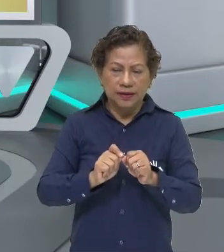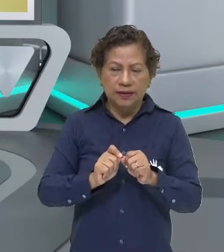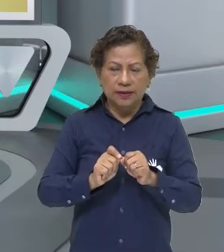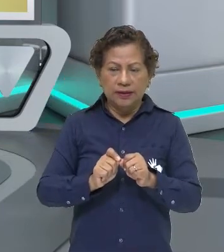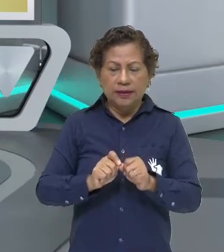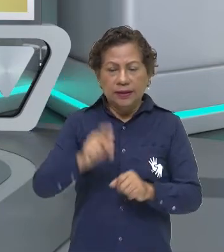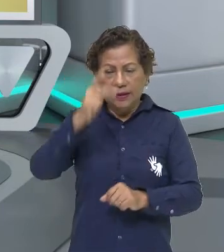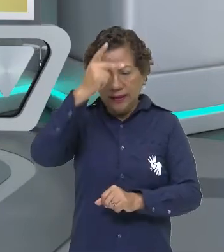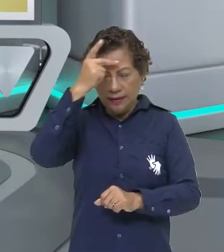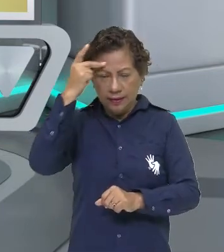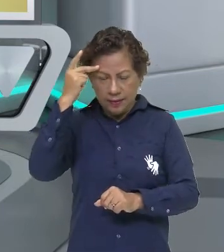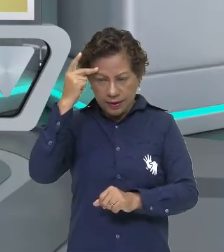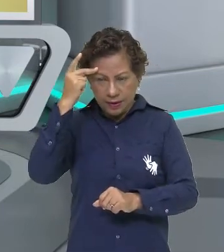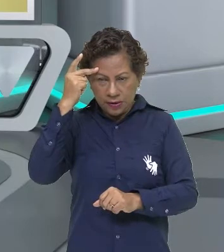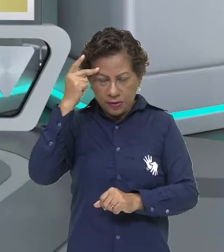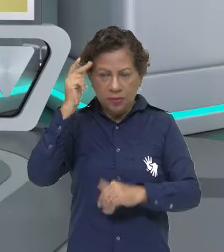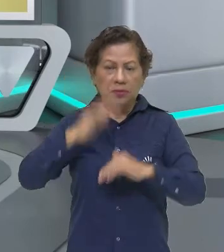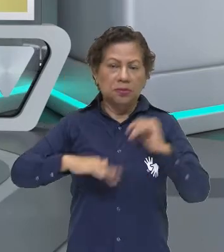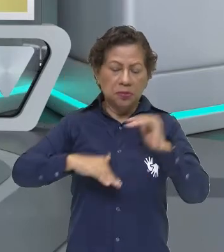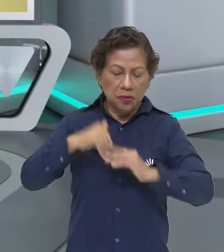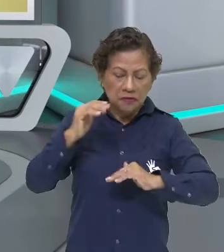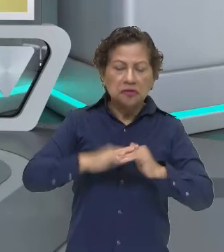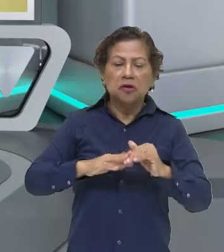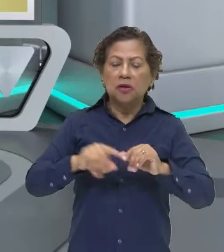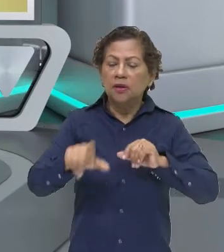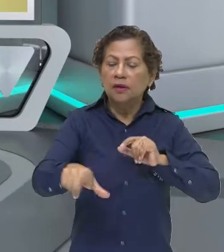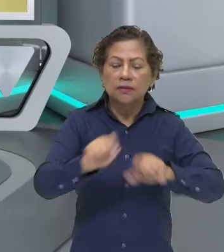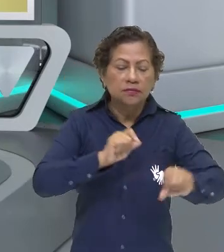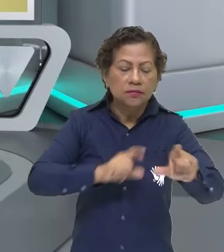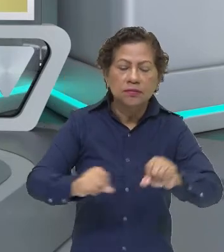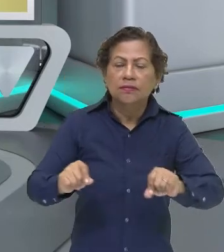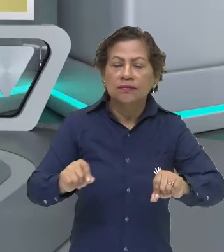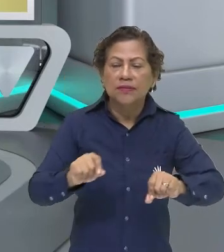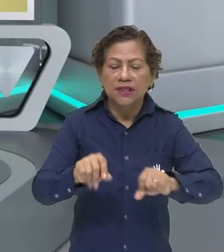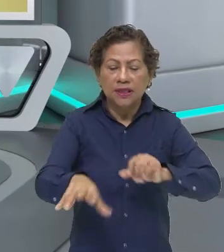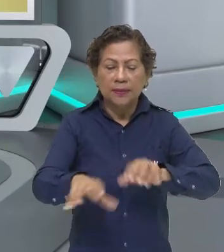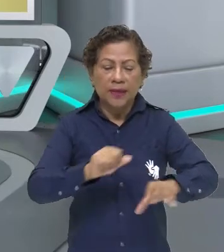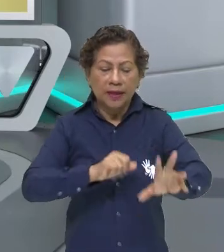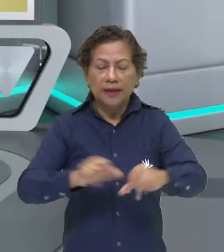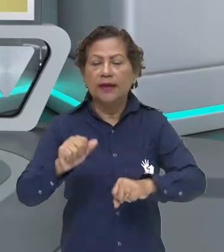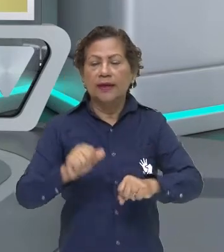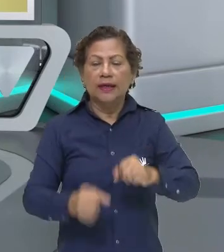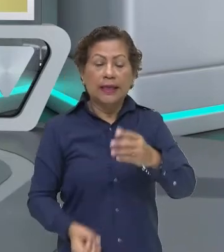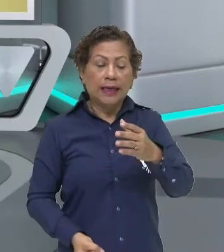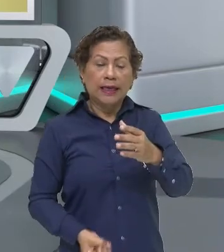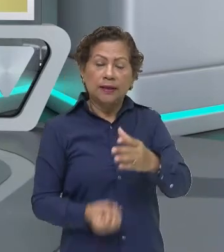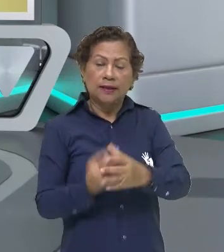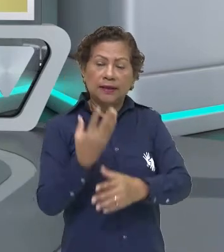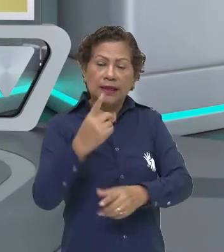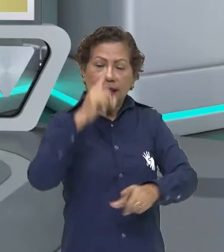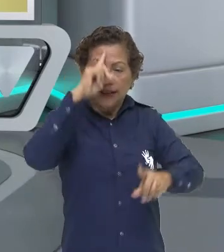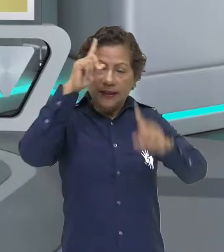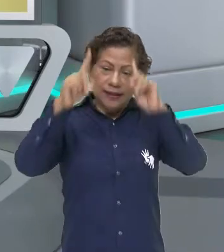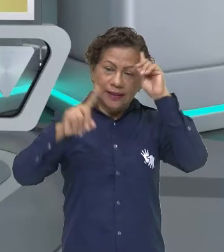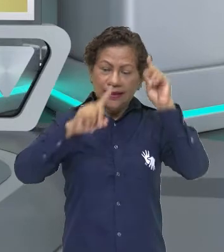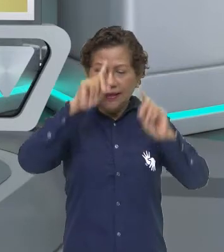que antes não eram considerados a arte, e leva isso para quê? para os museus, para as exposições, e cria essa forma artística.